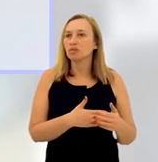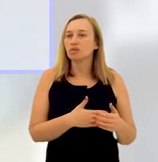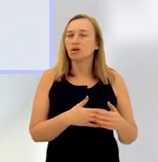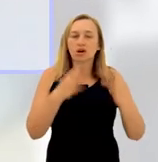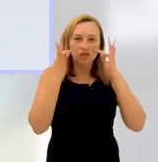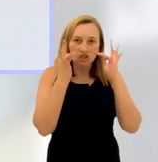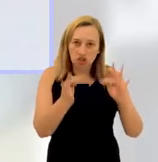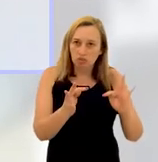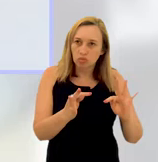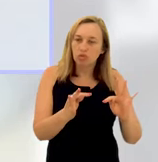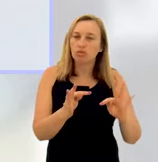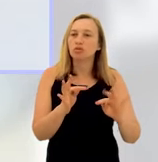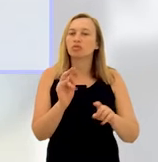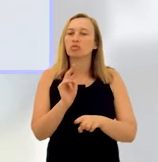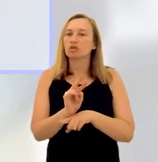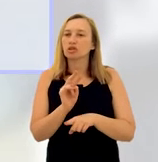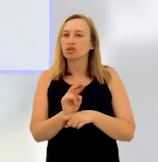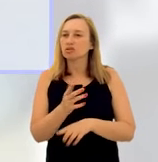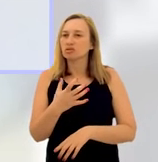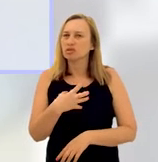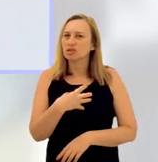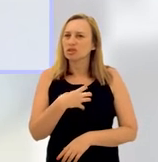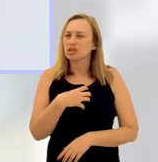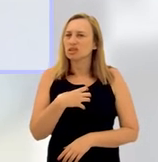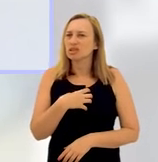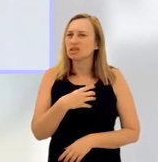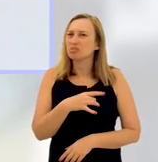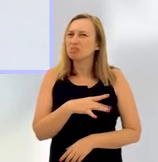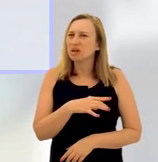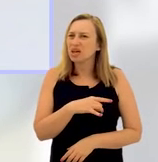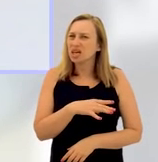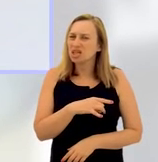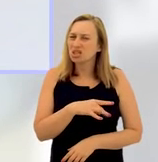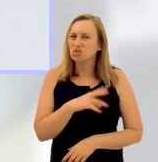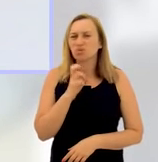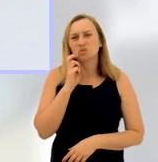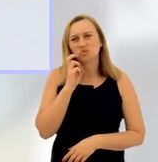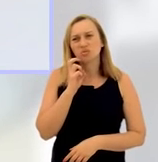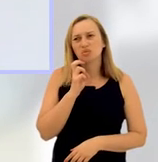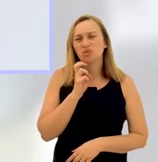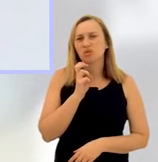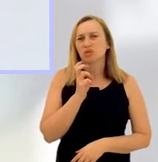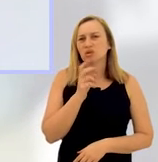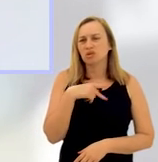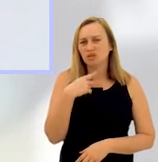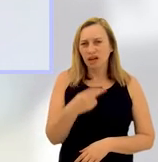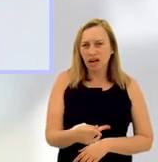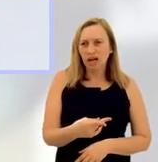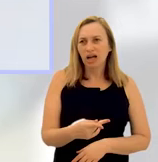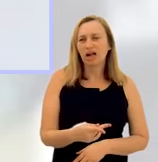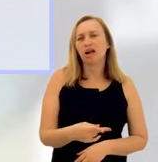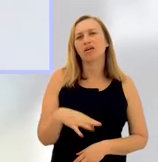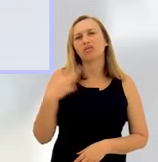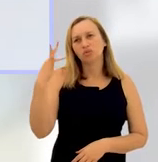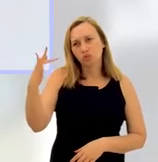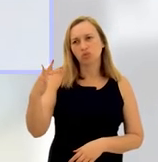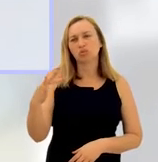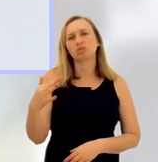outras testemunhas ou familiares não se sintam posteriormente também constrangidos no depoimento